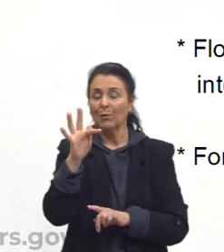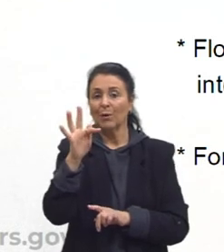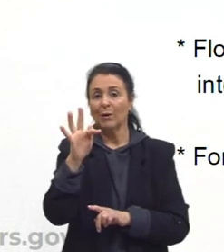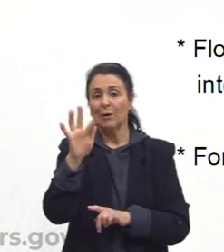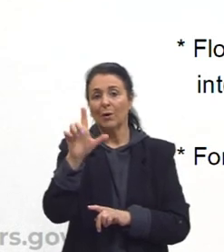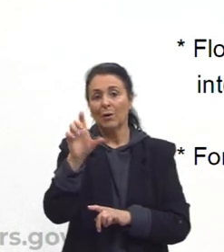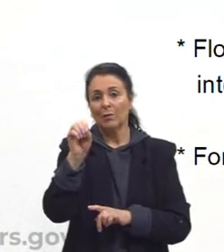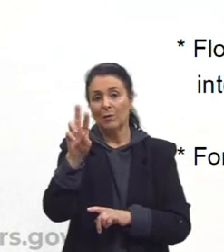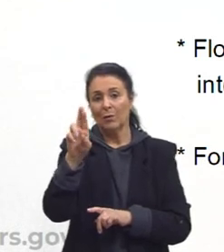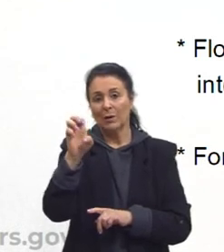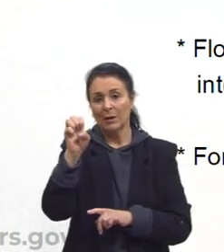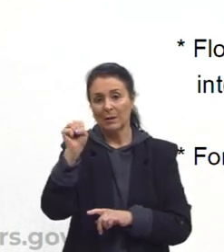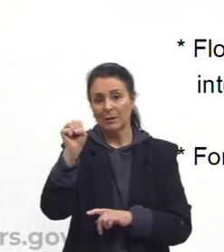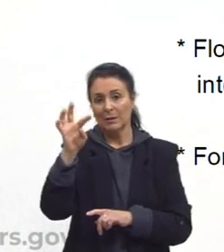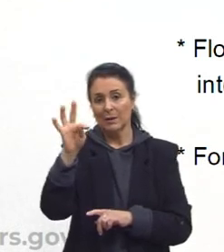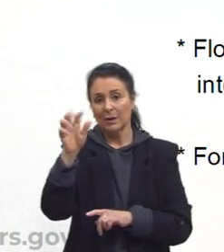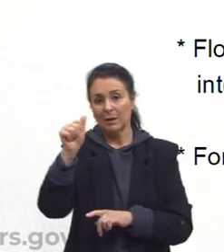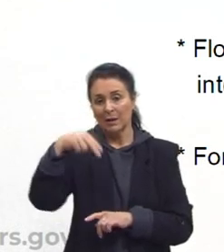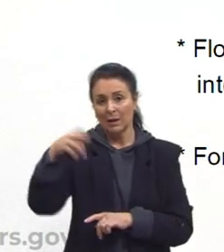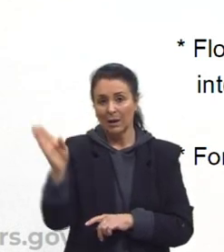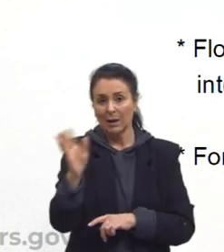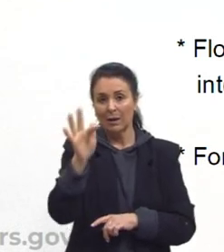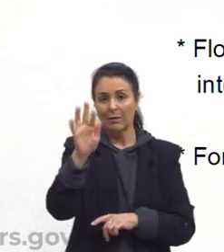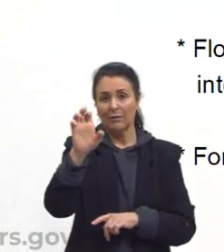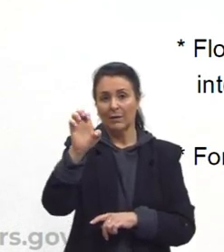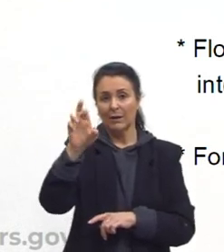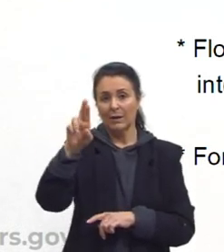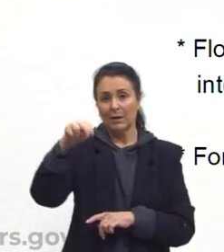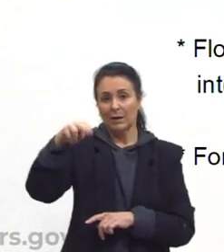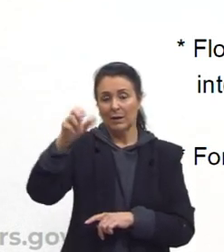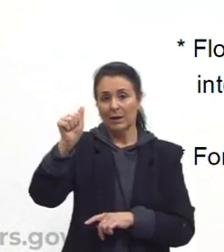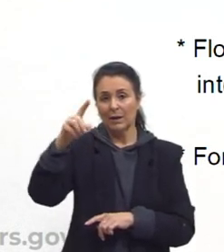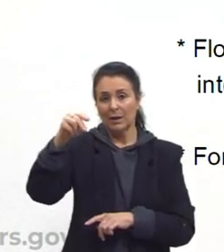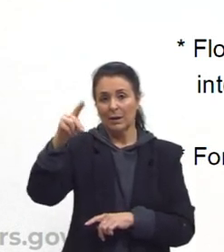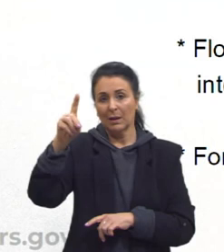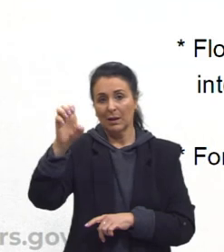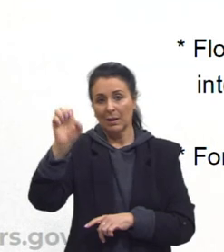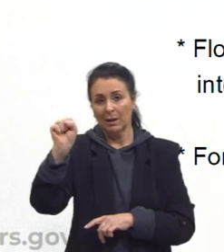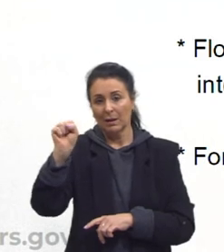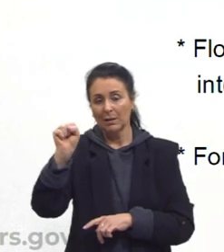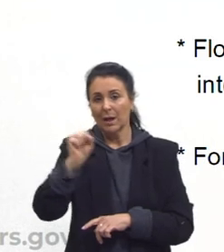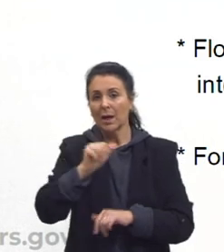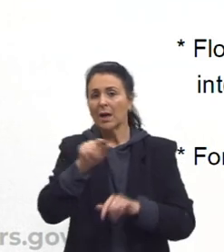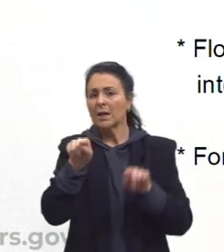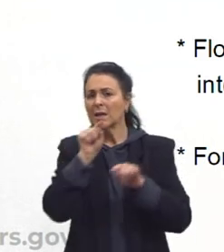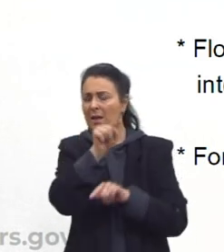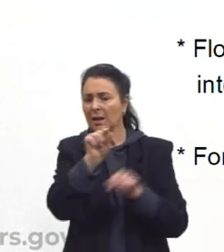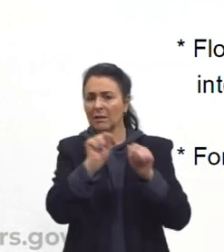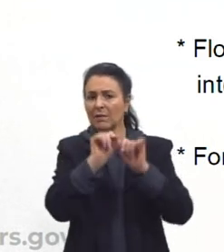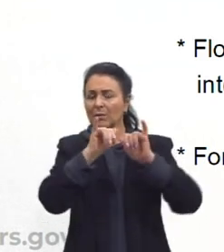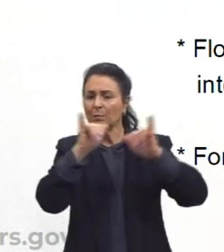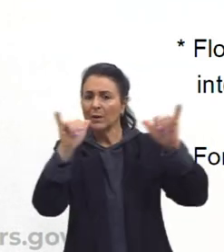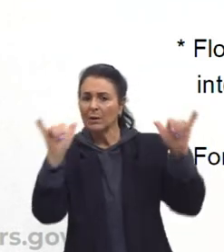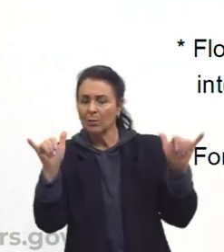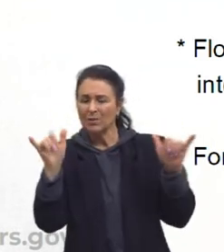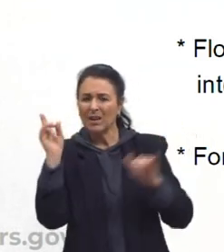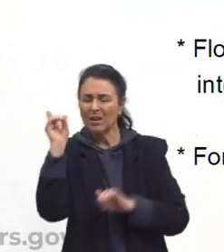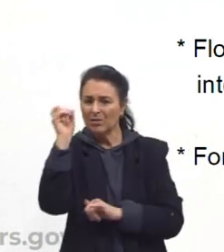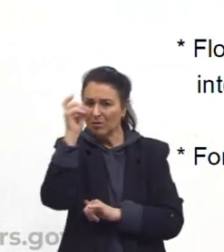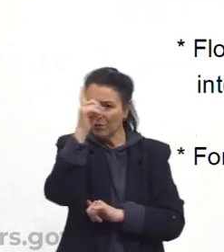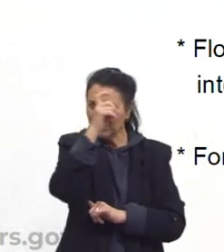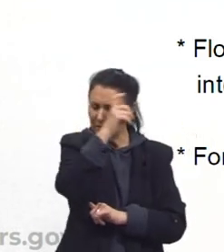que faz uma relação étnico-racial e ele faz aqui toda uma denúncia da difícil